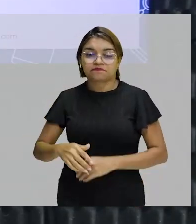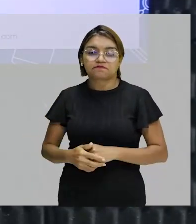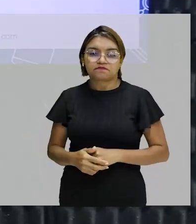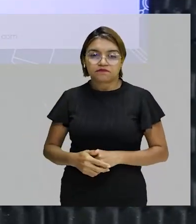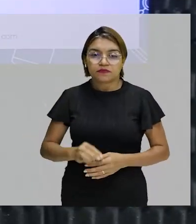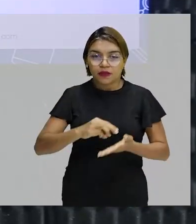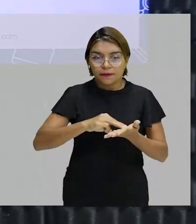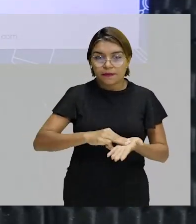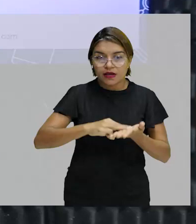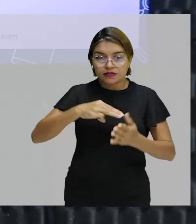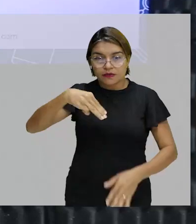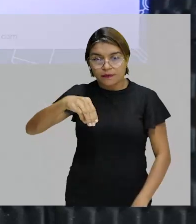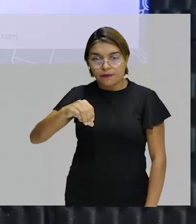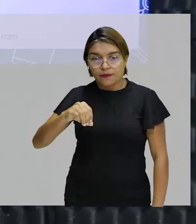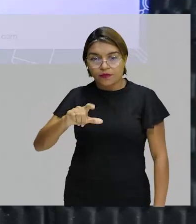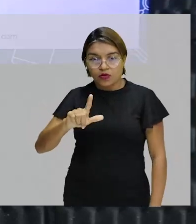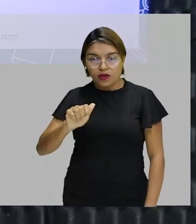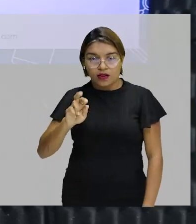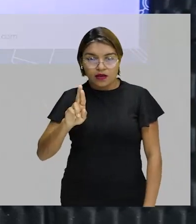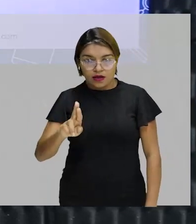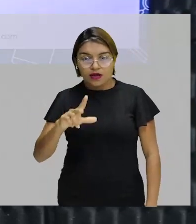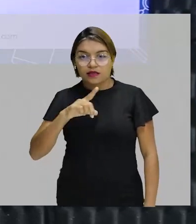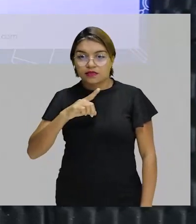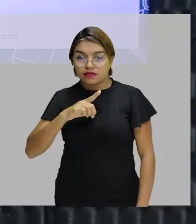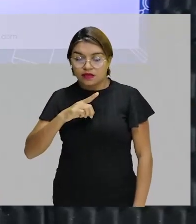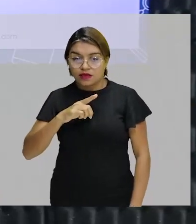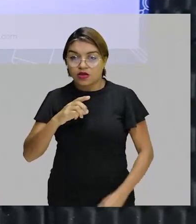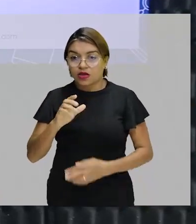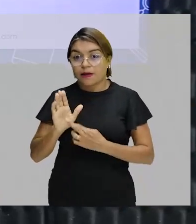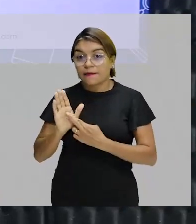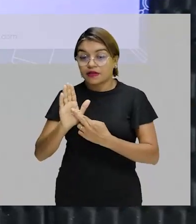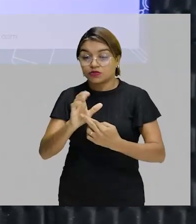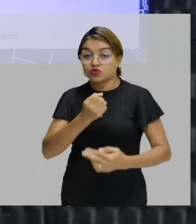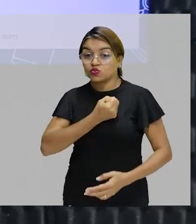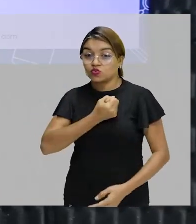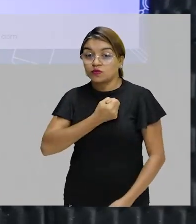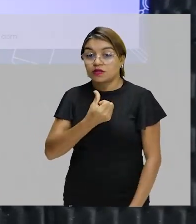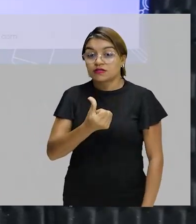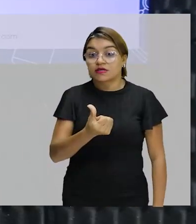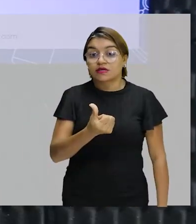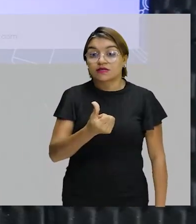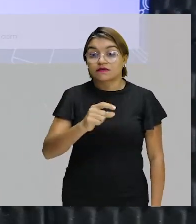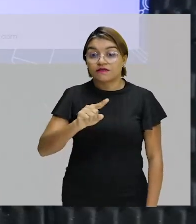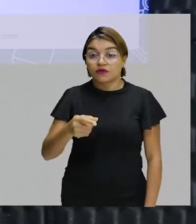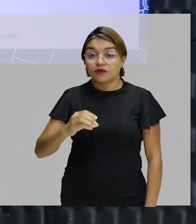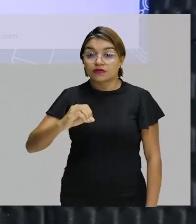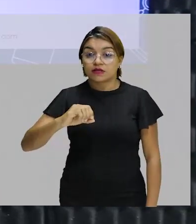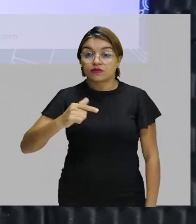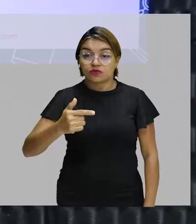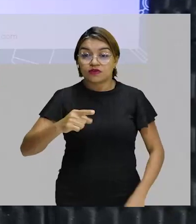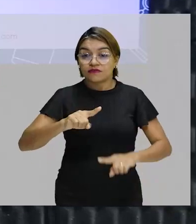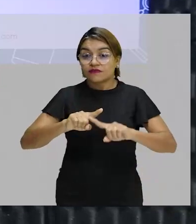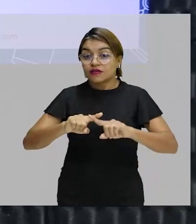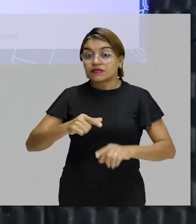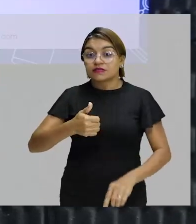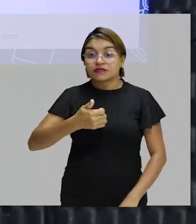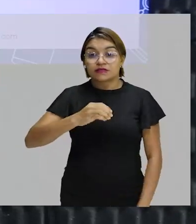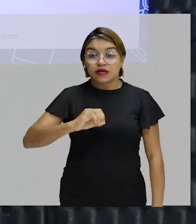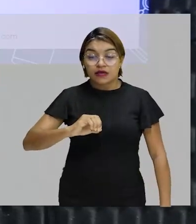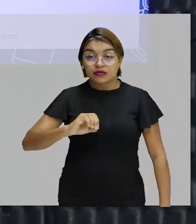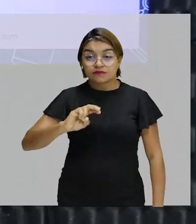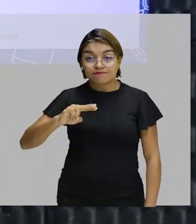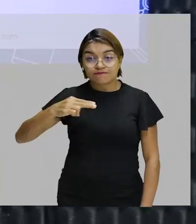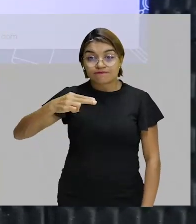massa que contém 6,02 vezes 10 elevado a 23 entidades, né? Por entidades,